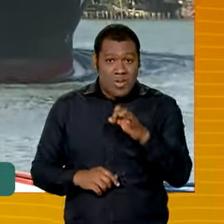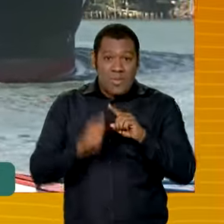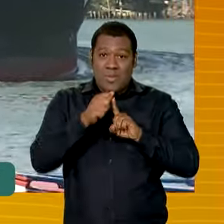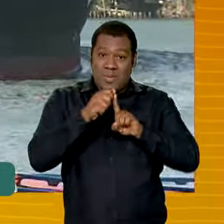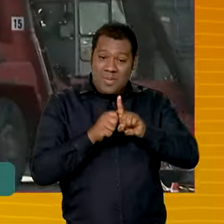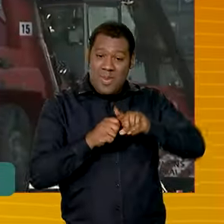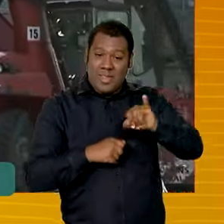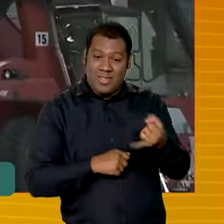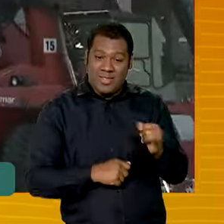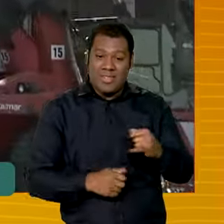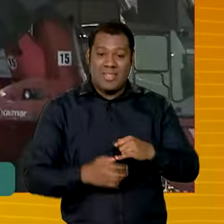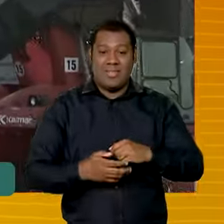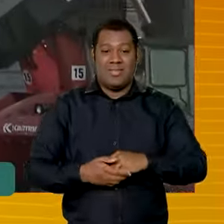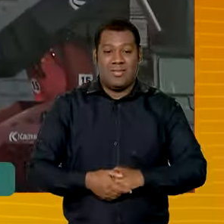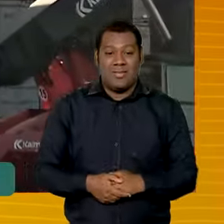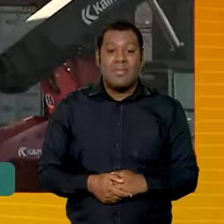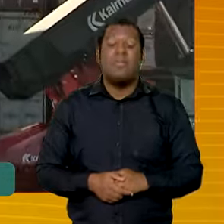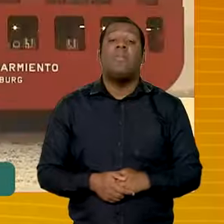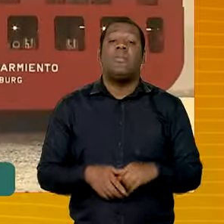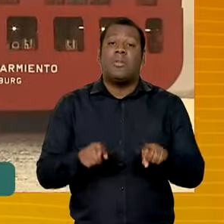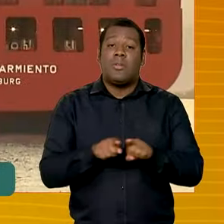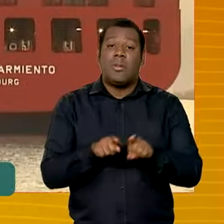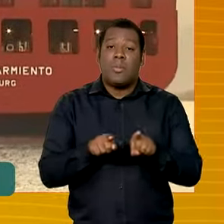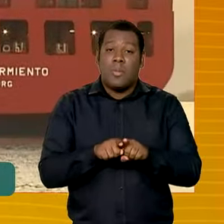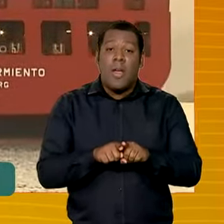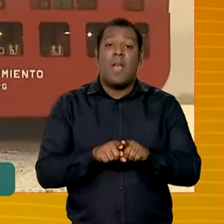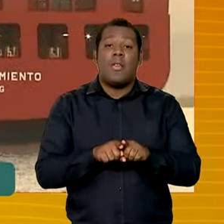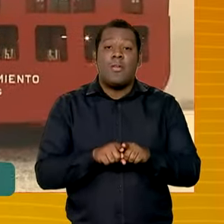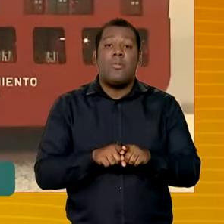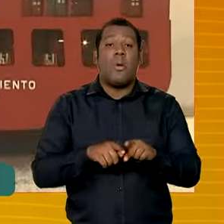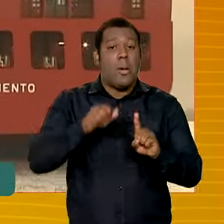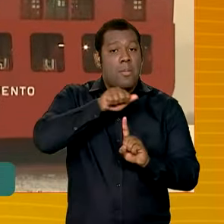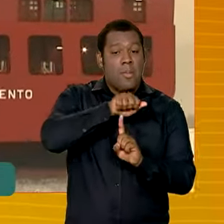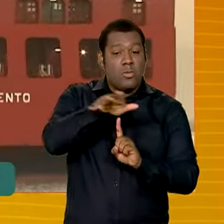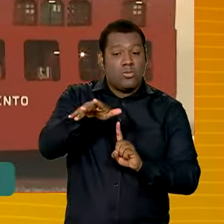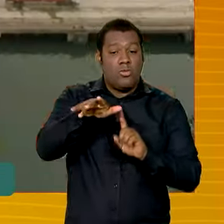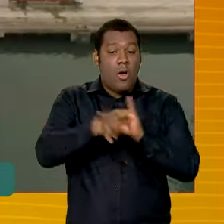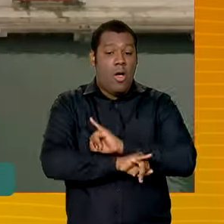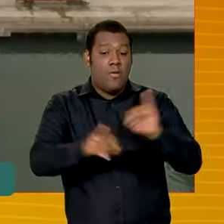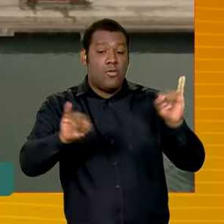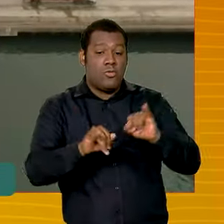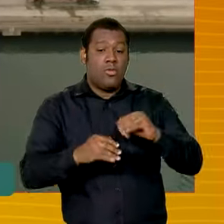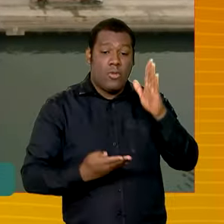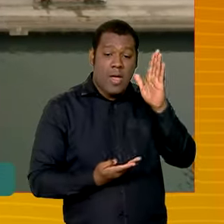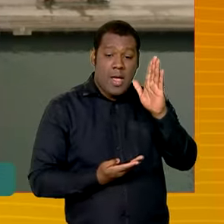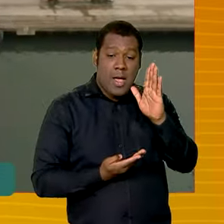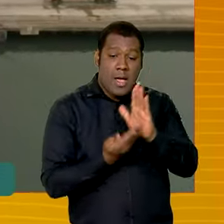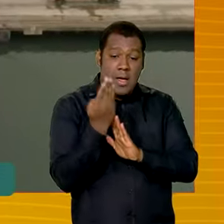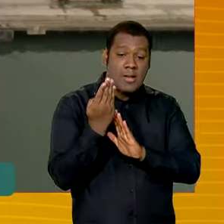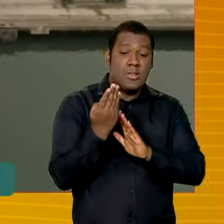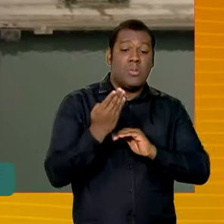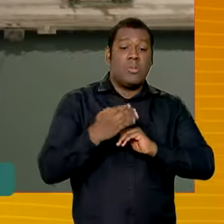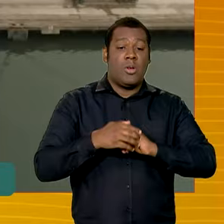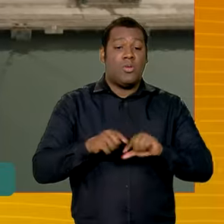janeiro. Outro parâmetro medido pelo Banco Central é o crescimento trimestral móvel, ou seja, os